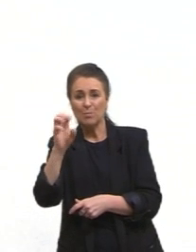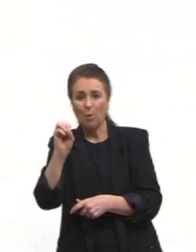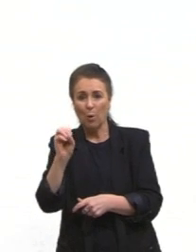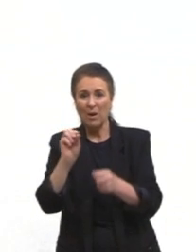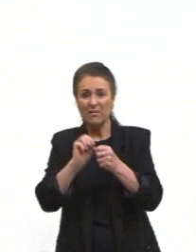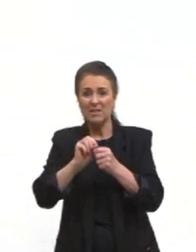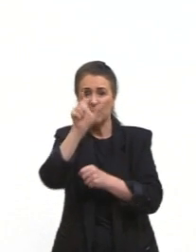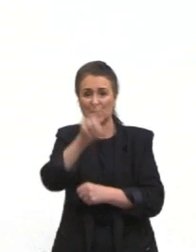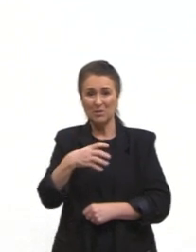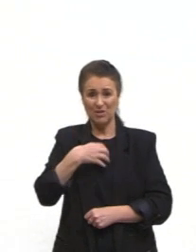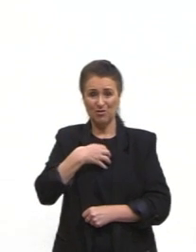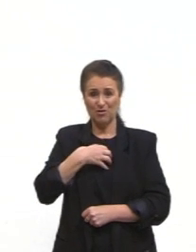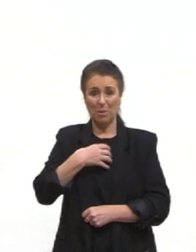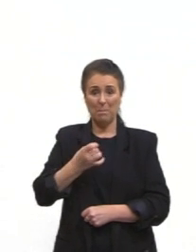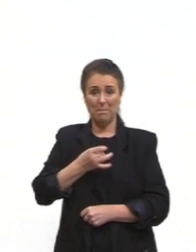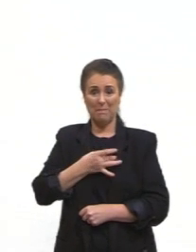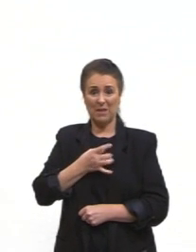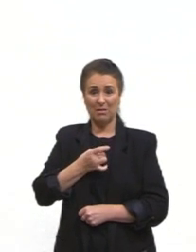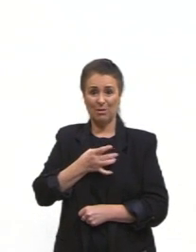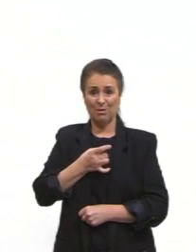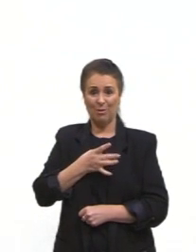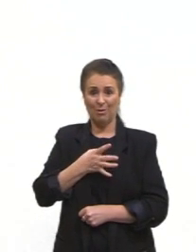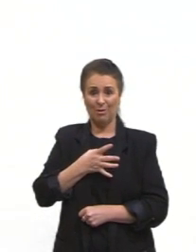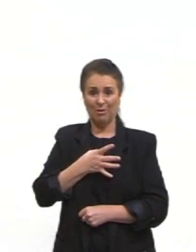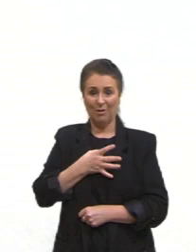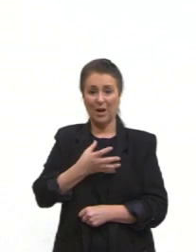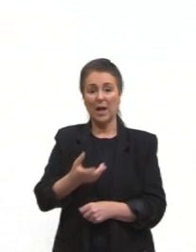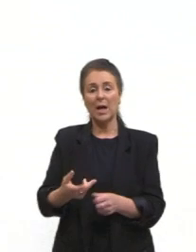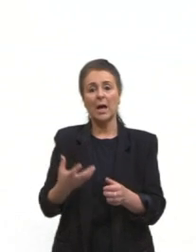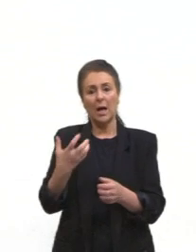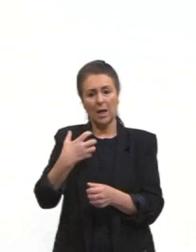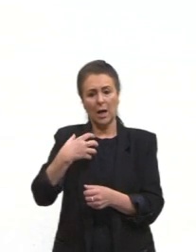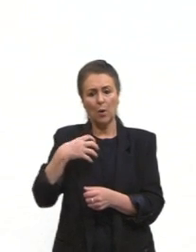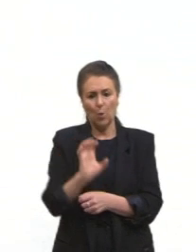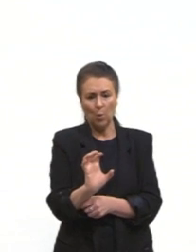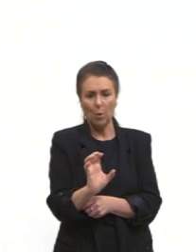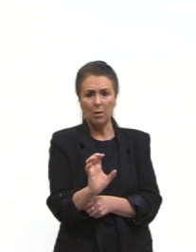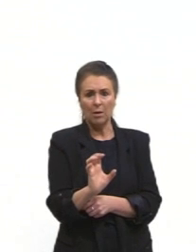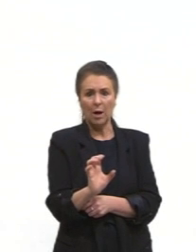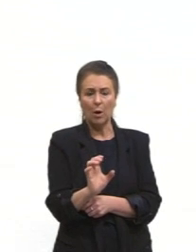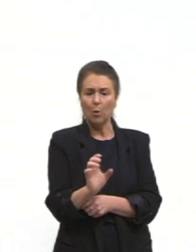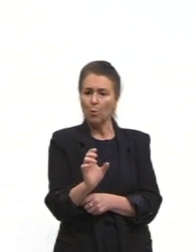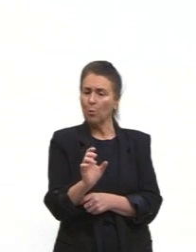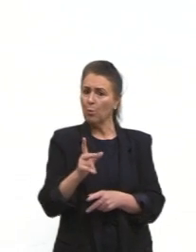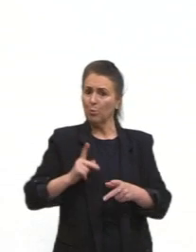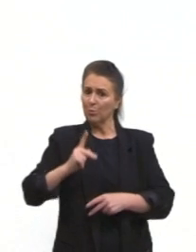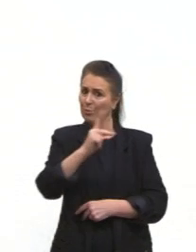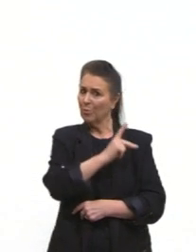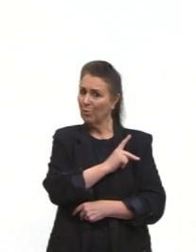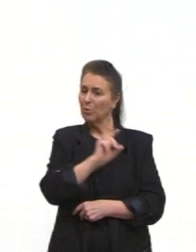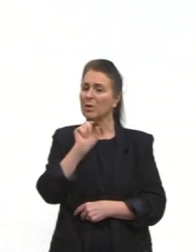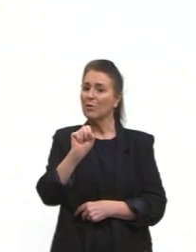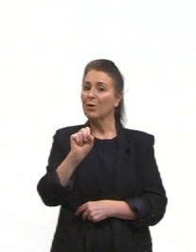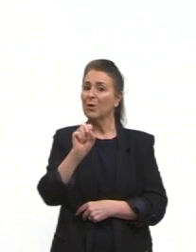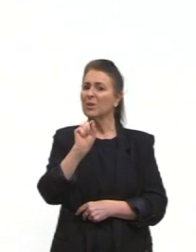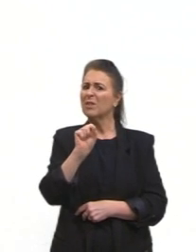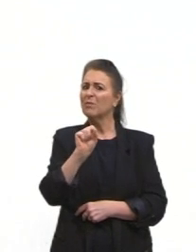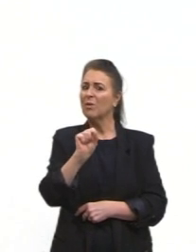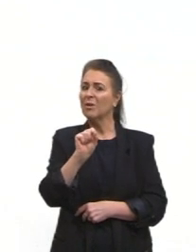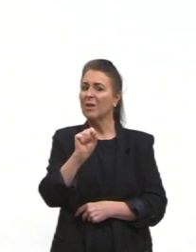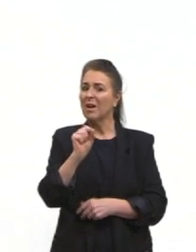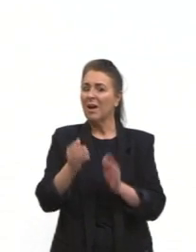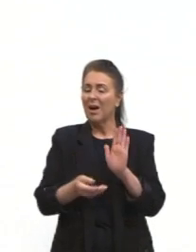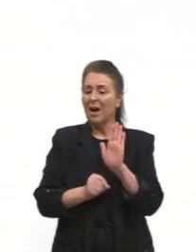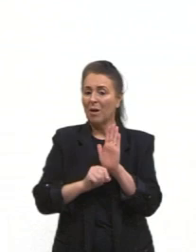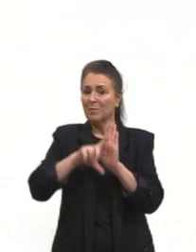cometendo atos de terrorismo contra o próprio povo. O foi esse atentado? Eles querendo aumentar a